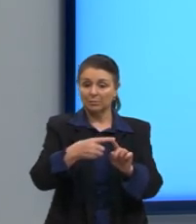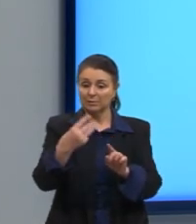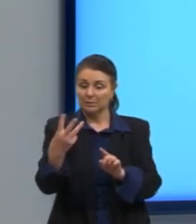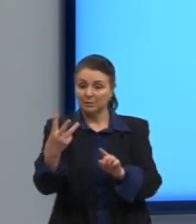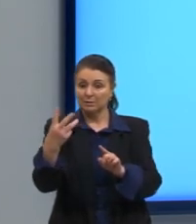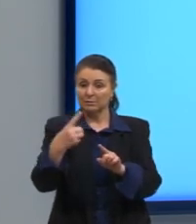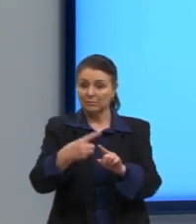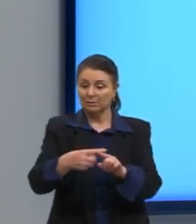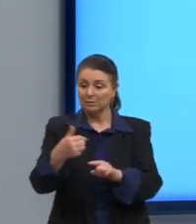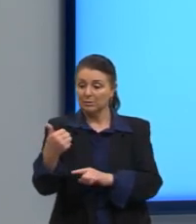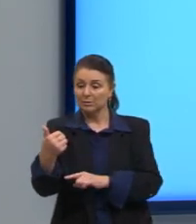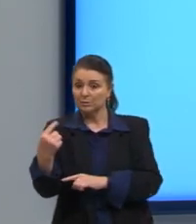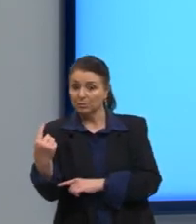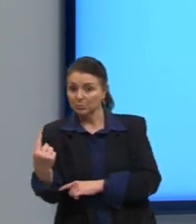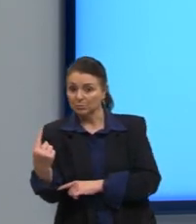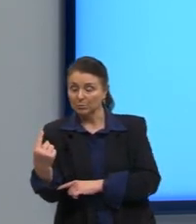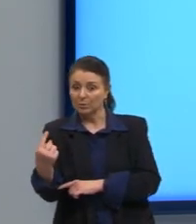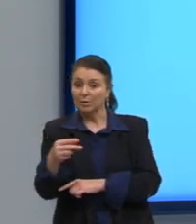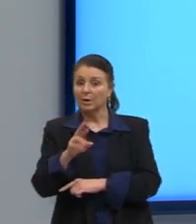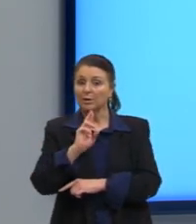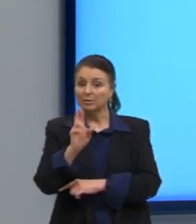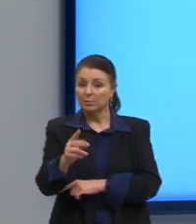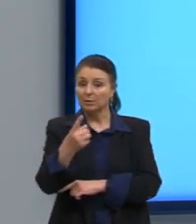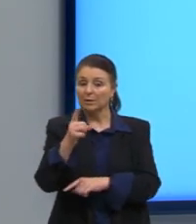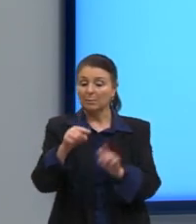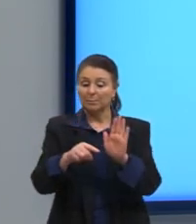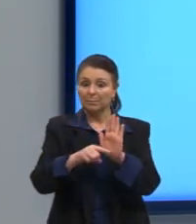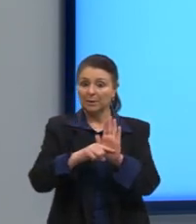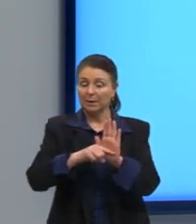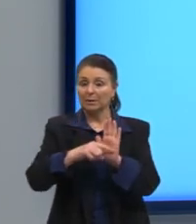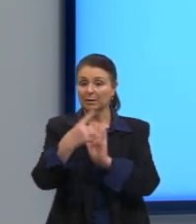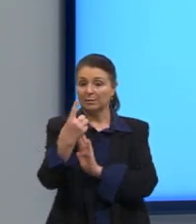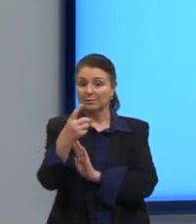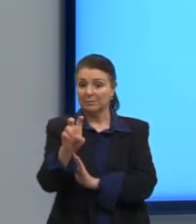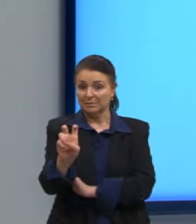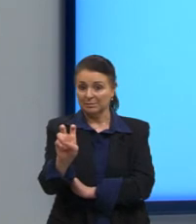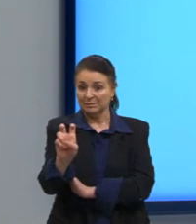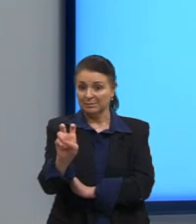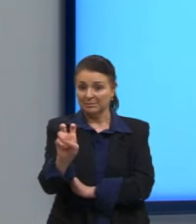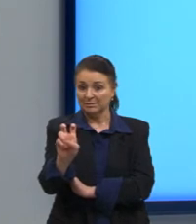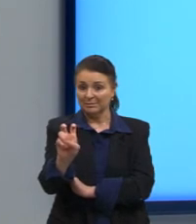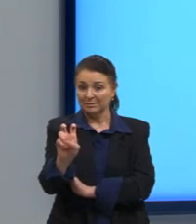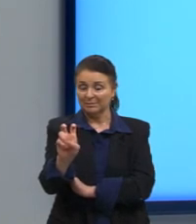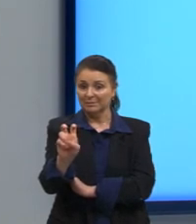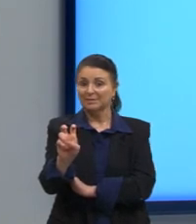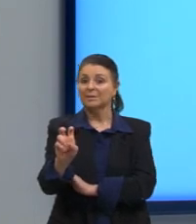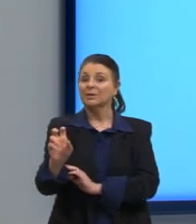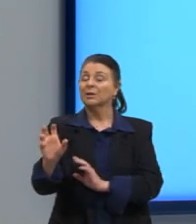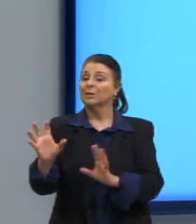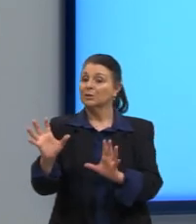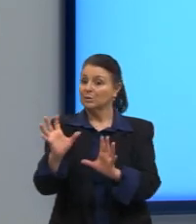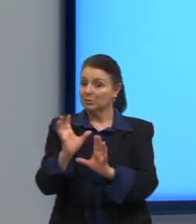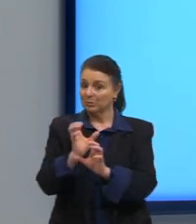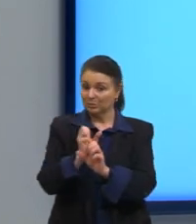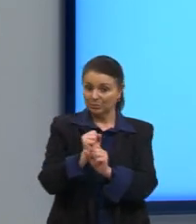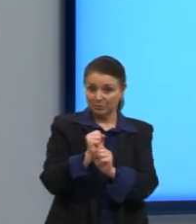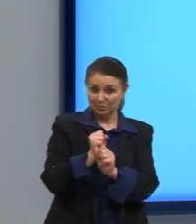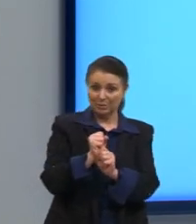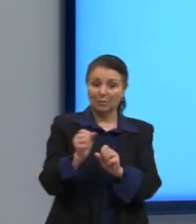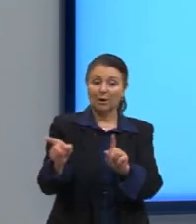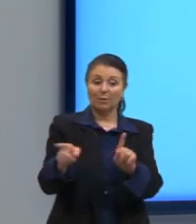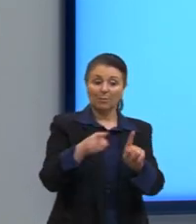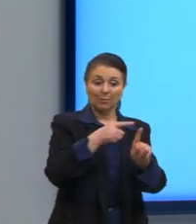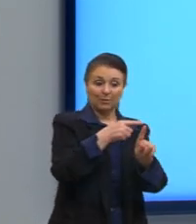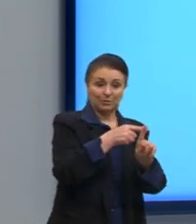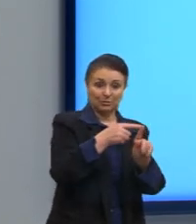vezes 1, que resulta em menos 15, invertendo o sinal. Juntamos os valores positivos e negativos